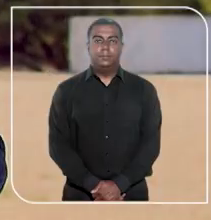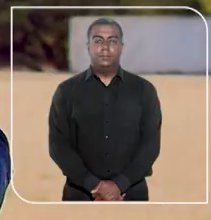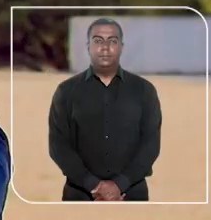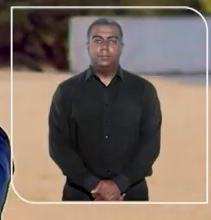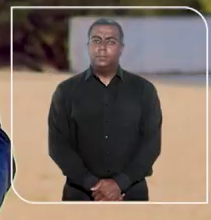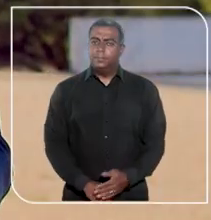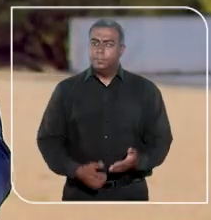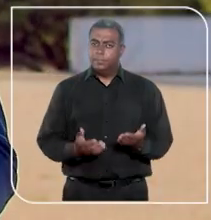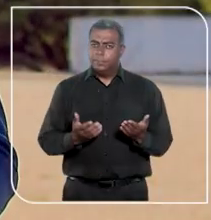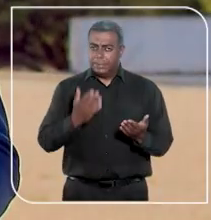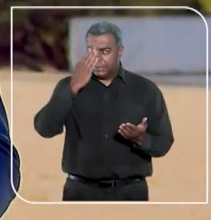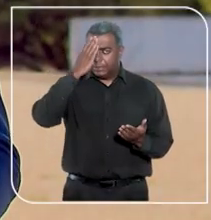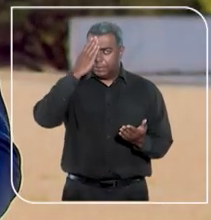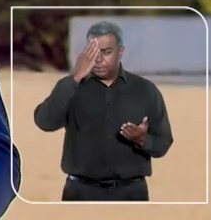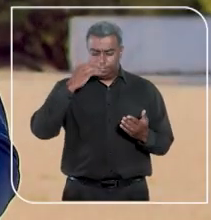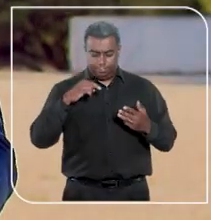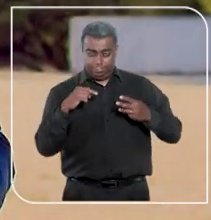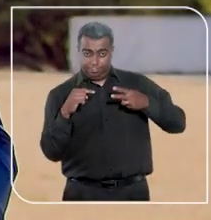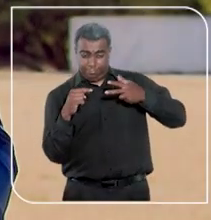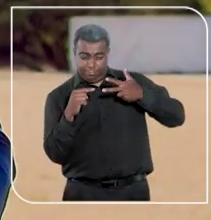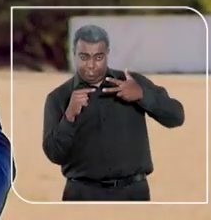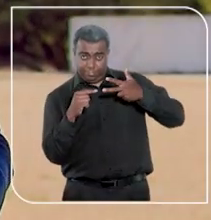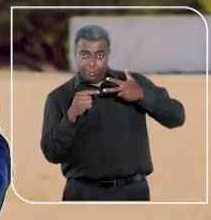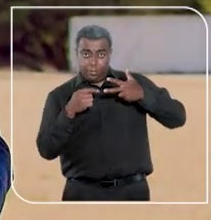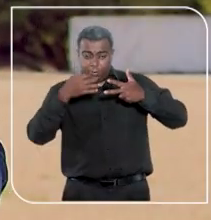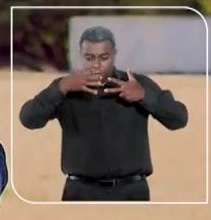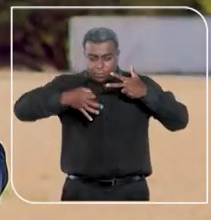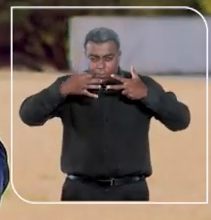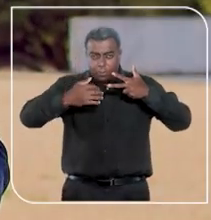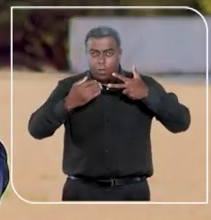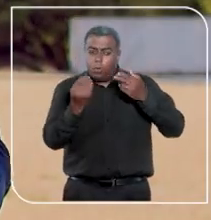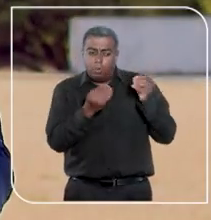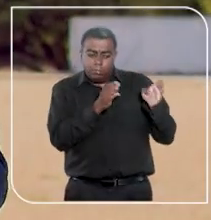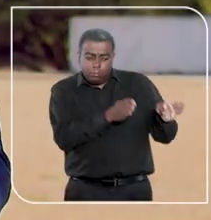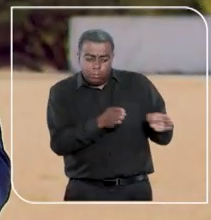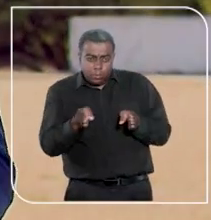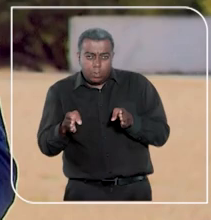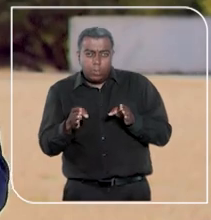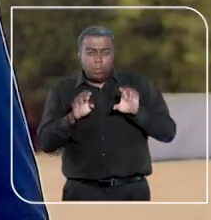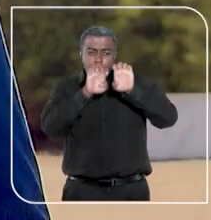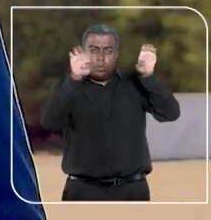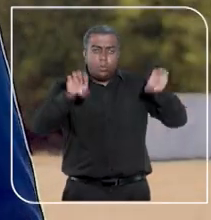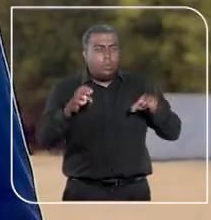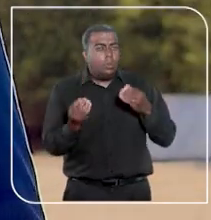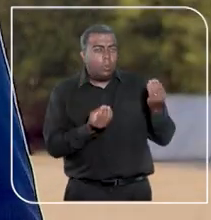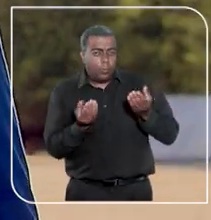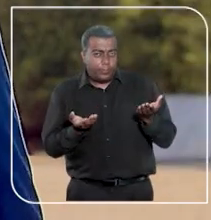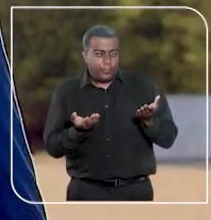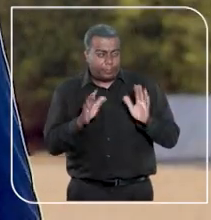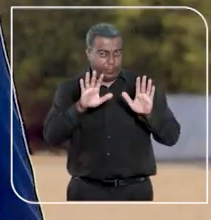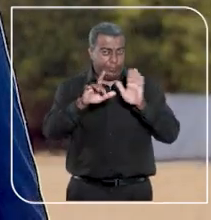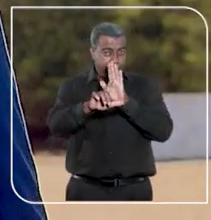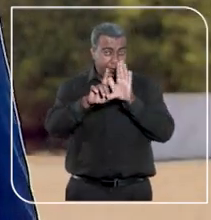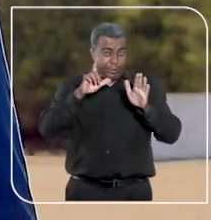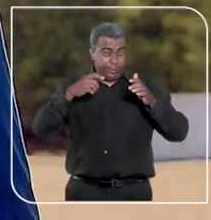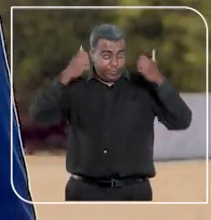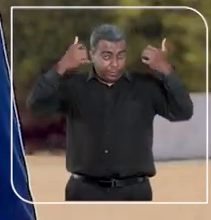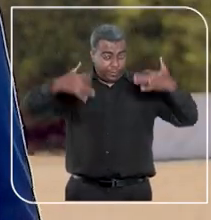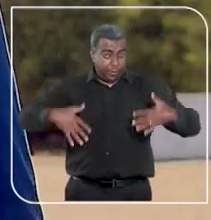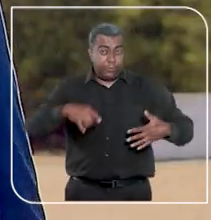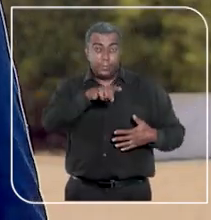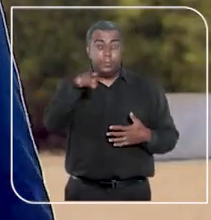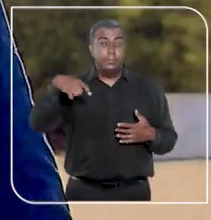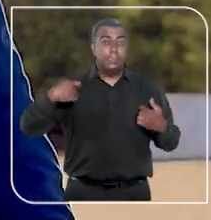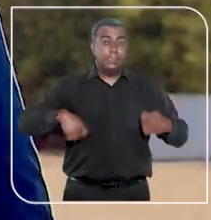Você sabe quais as atribuições, a estrutura e os órgãos que compõem o Poder Judiciário? Antes de responder a essas perguntas, você